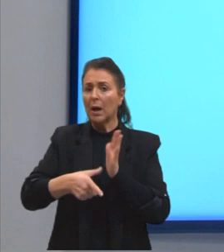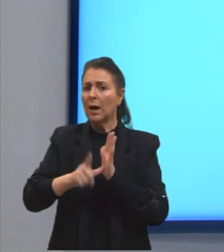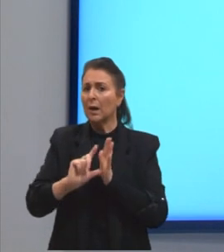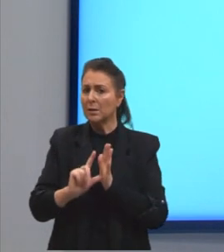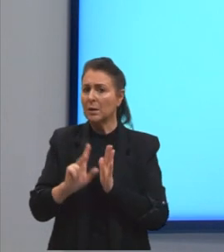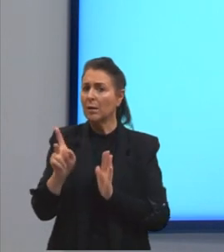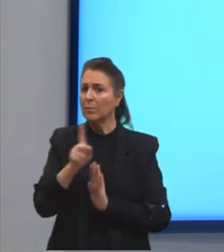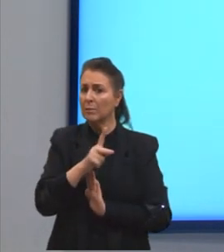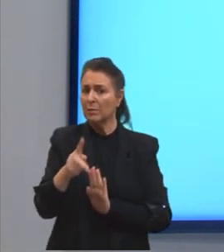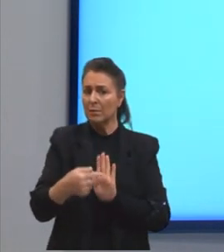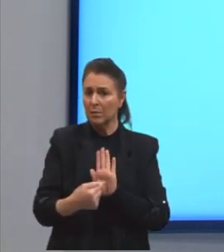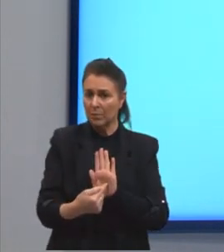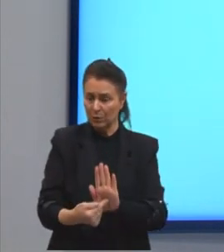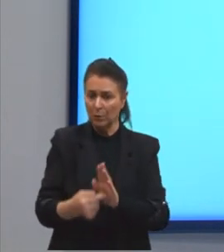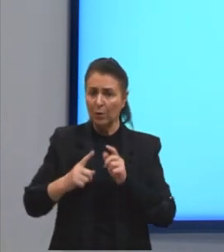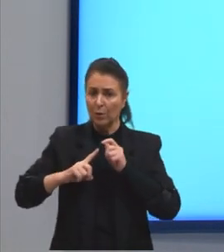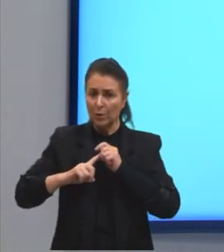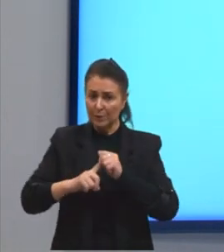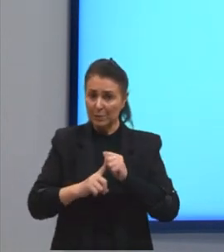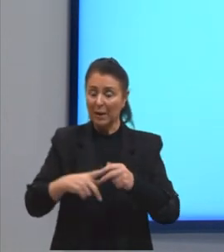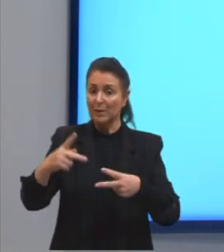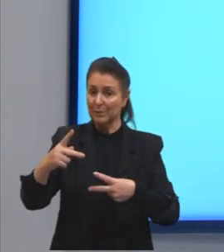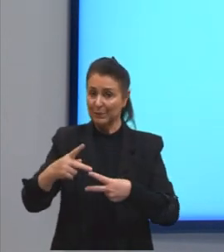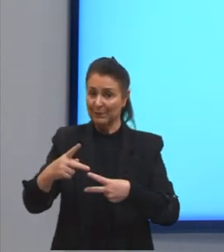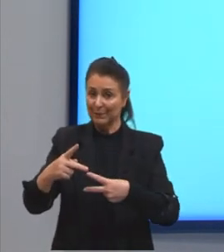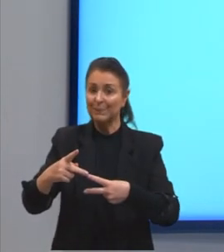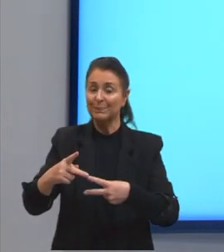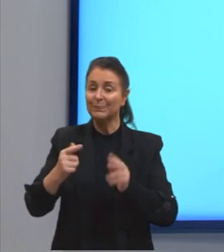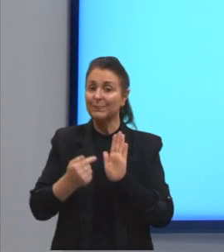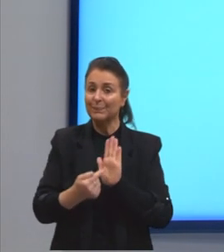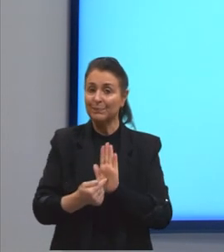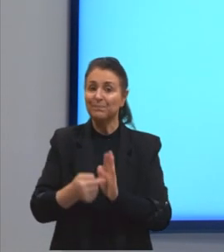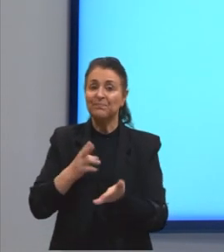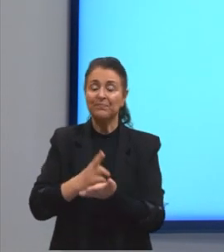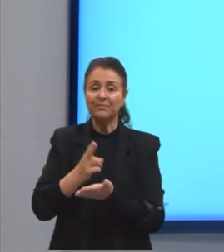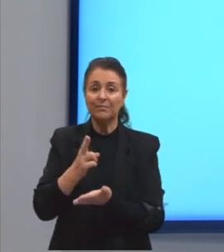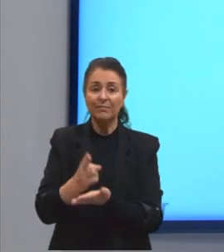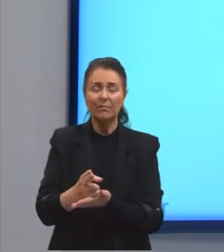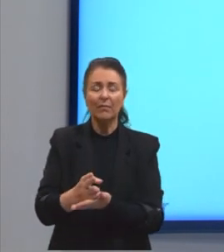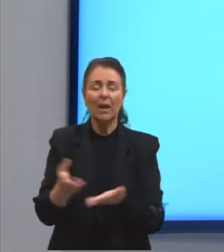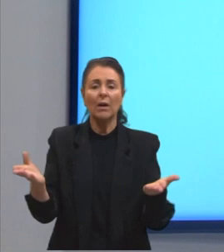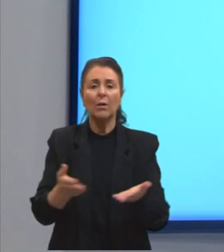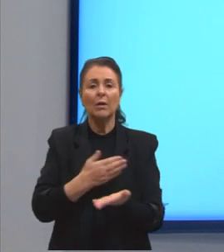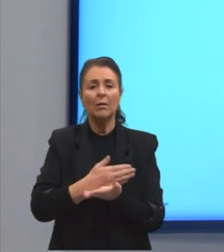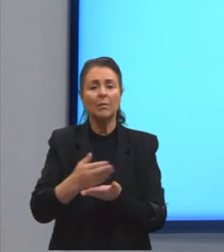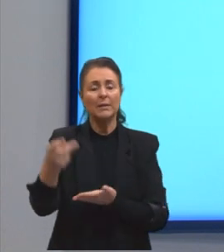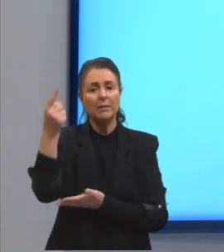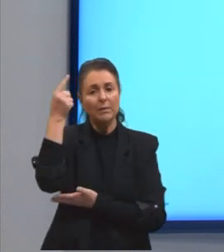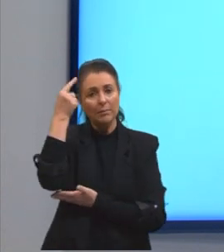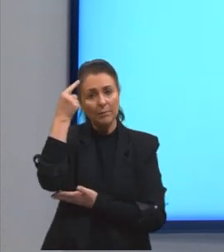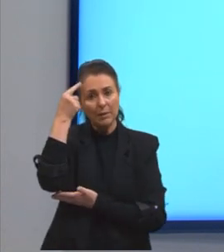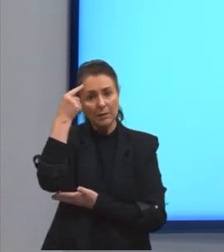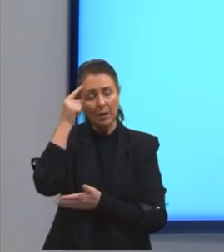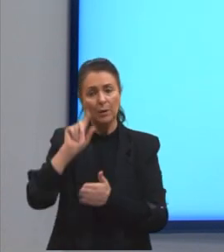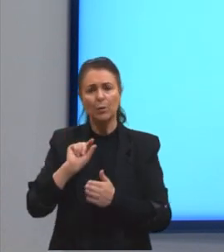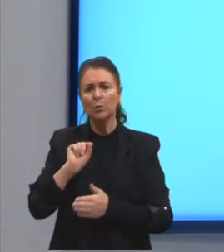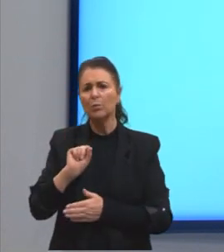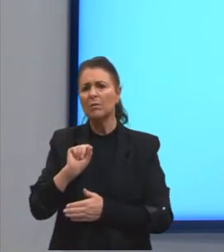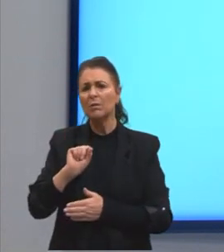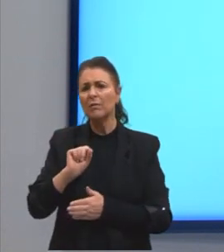retomar com vocês, as principais preposições que aparecem. É só a gente pensar no que vem